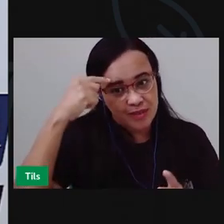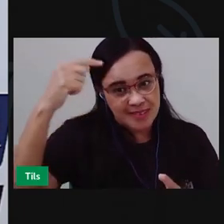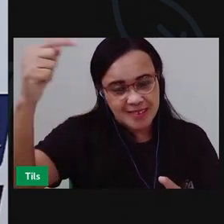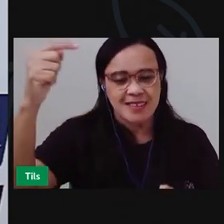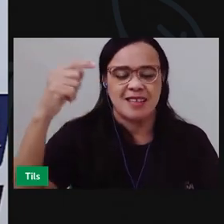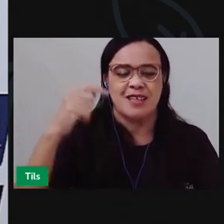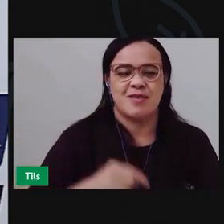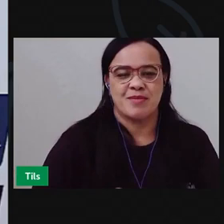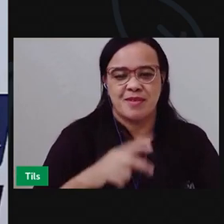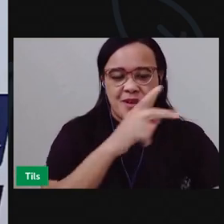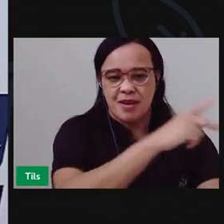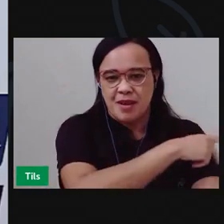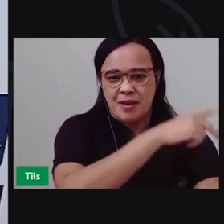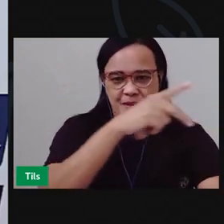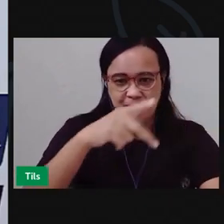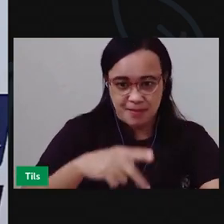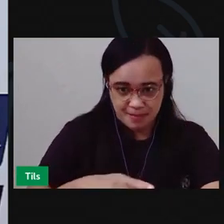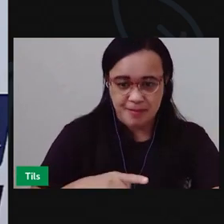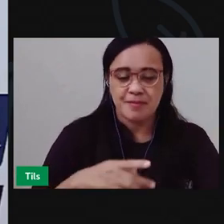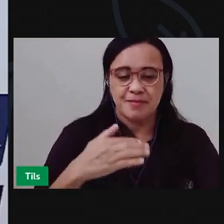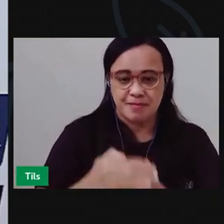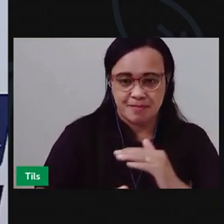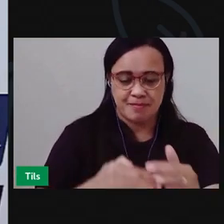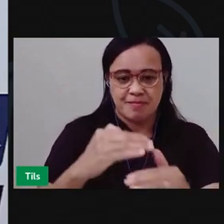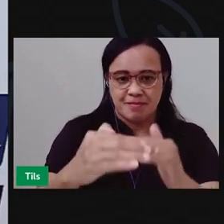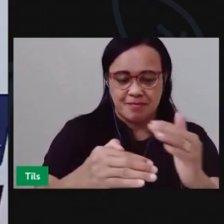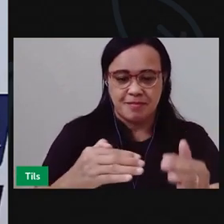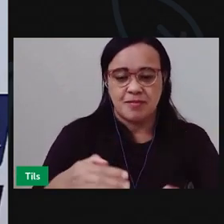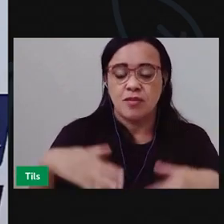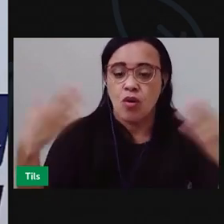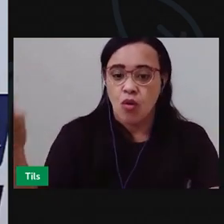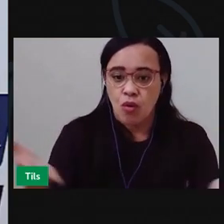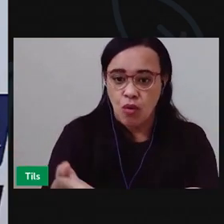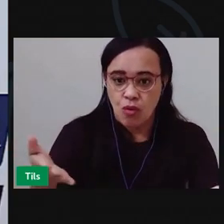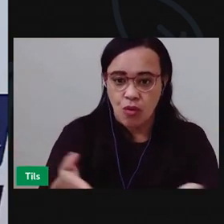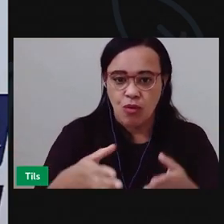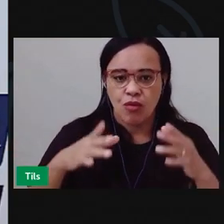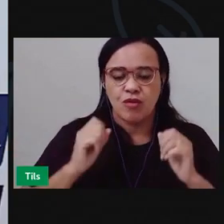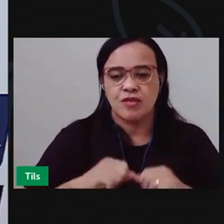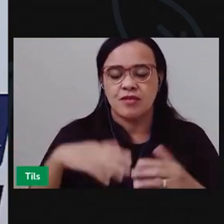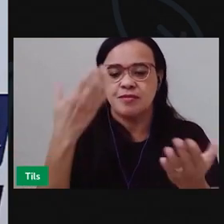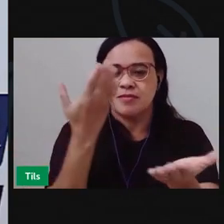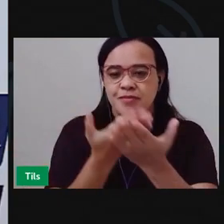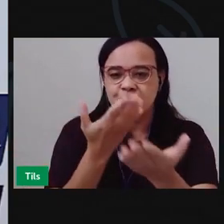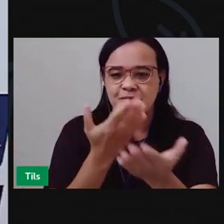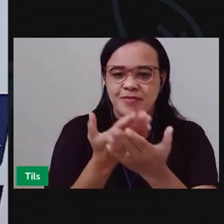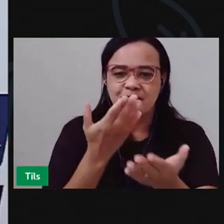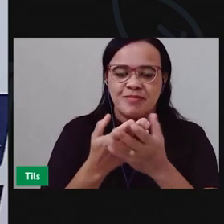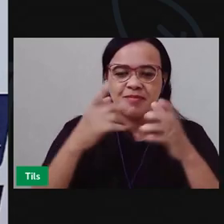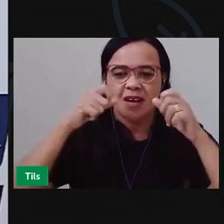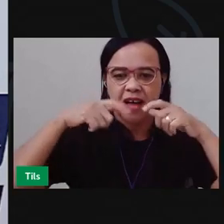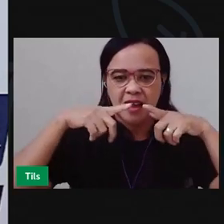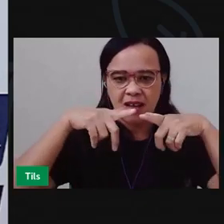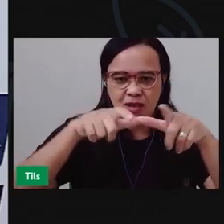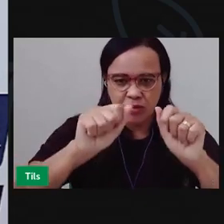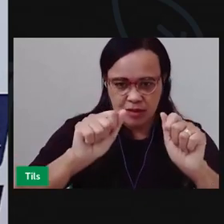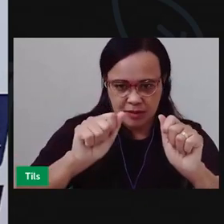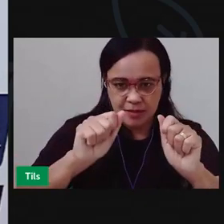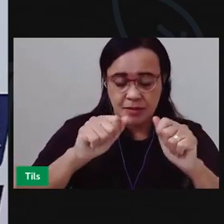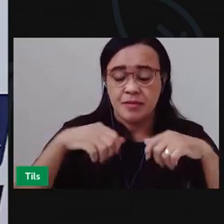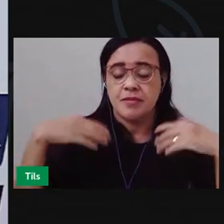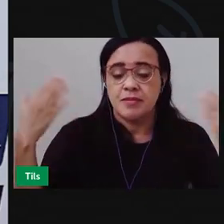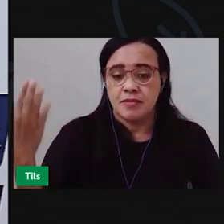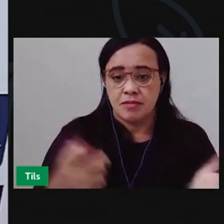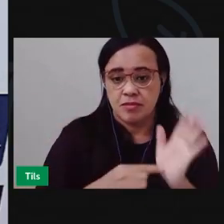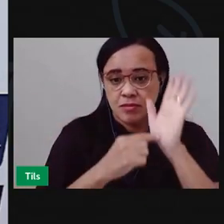pedagógico. Hoje nós teremos aula de linguagens. Deixa eu mostrar para vocês a apresentação